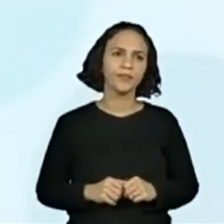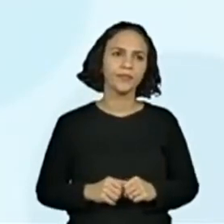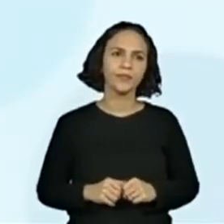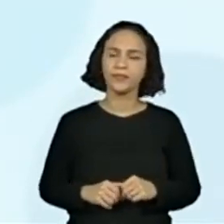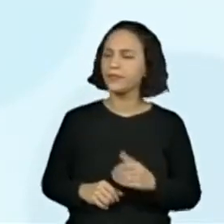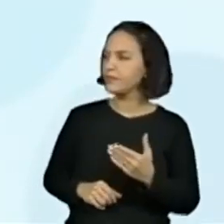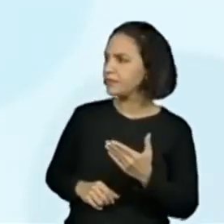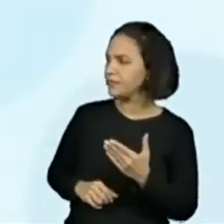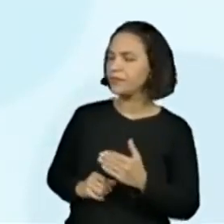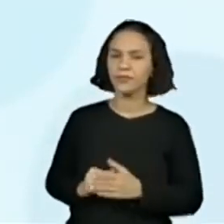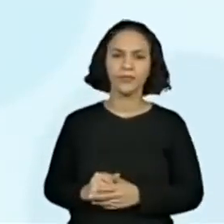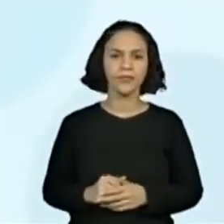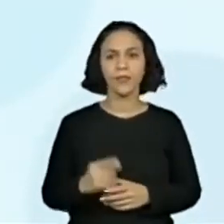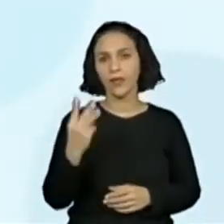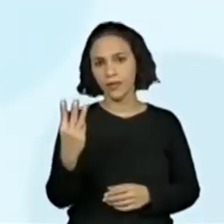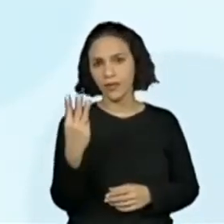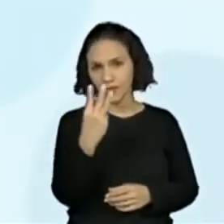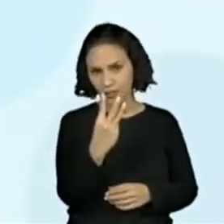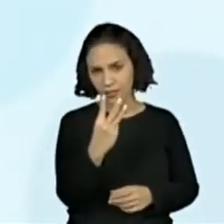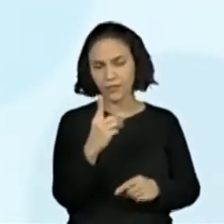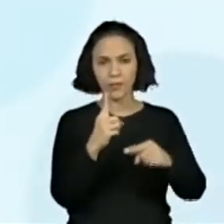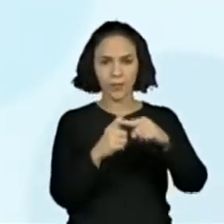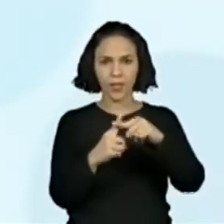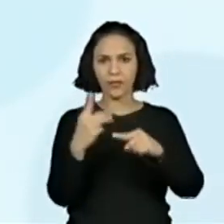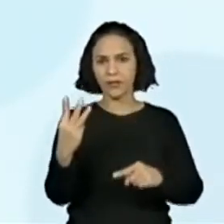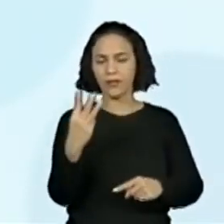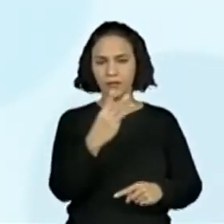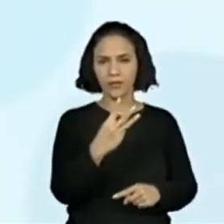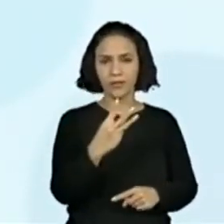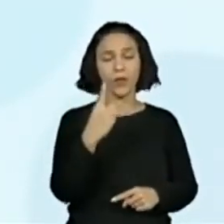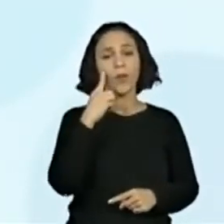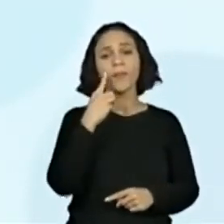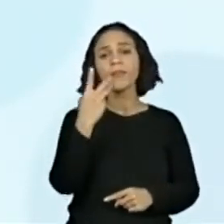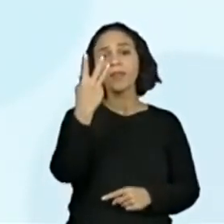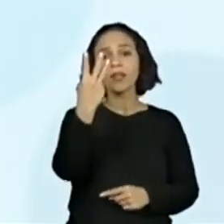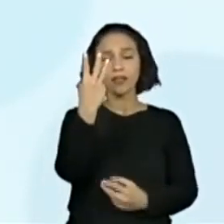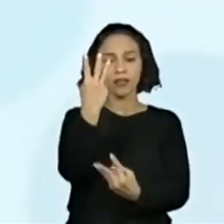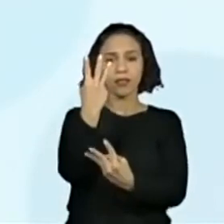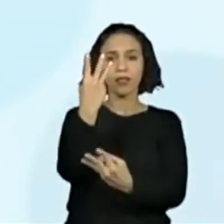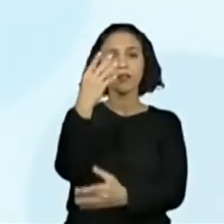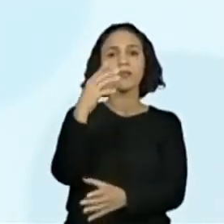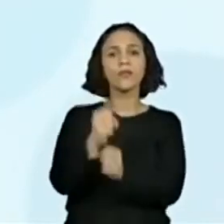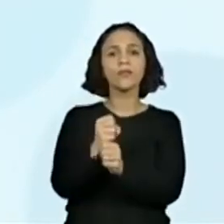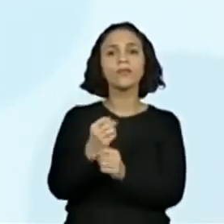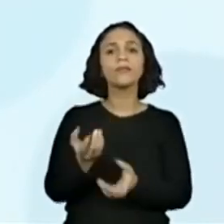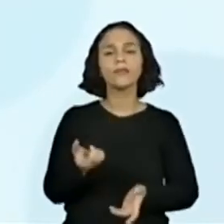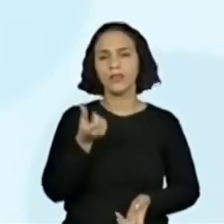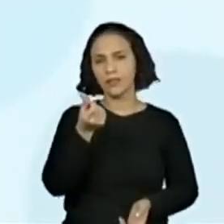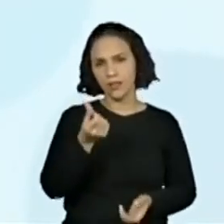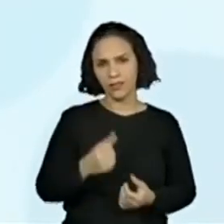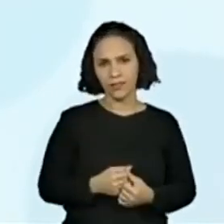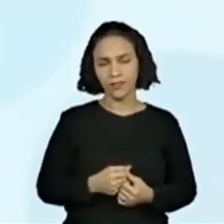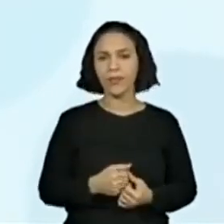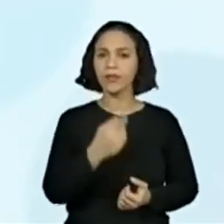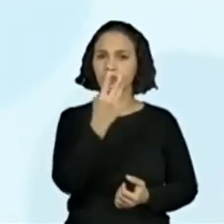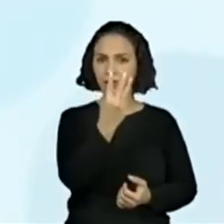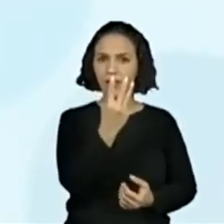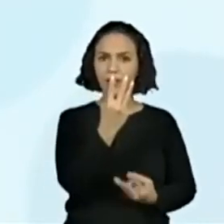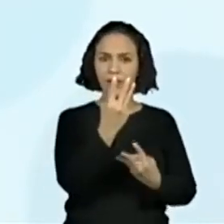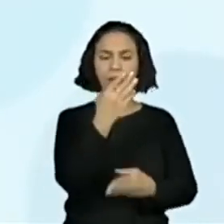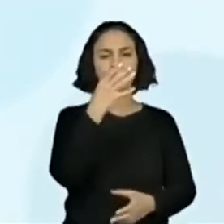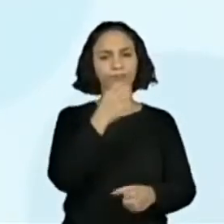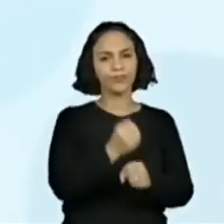33 mais 33. Vamos lá. 3 mais 3, pessoal? 6. 3 mais 3?